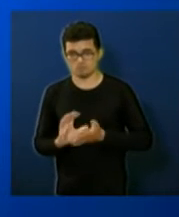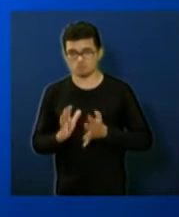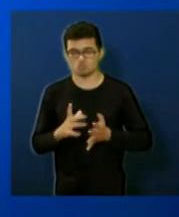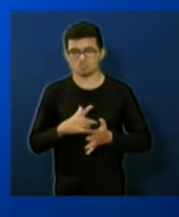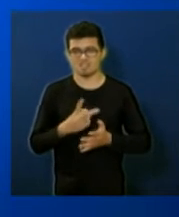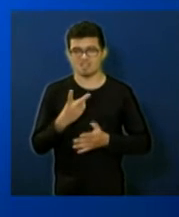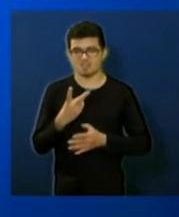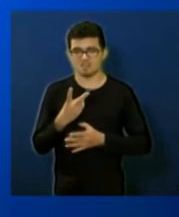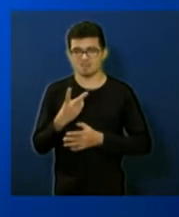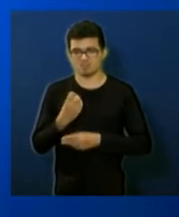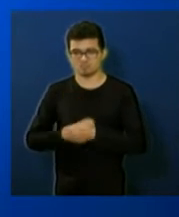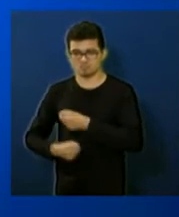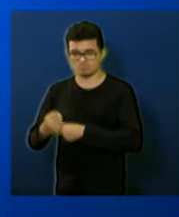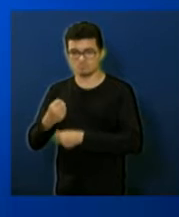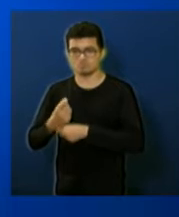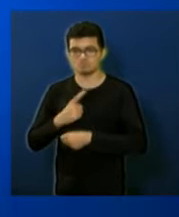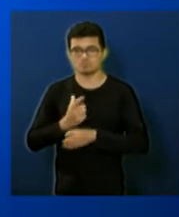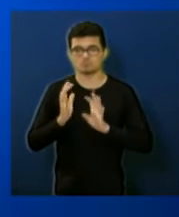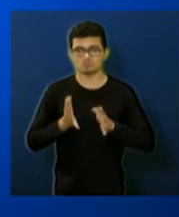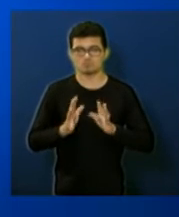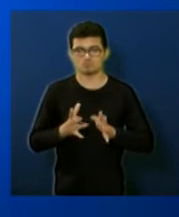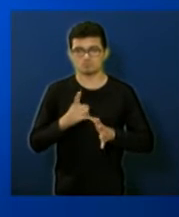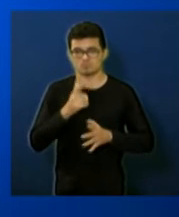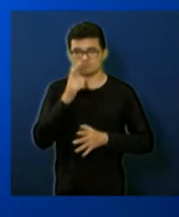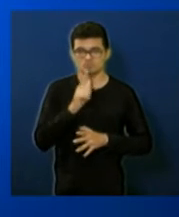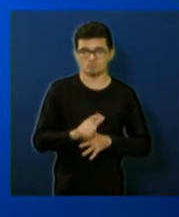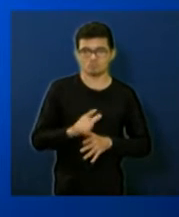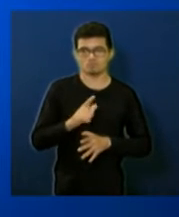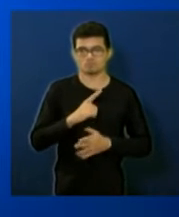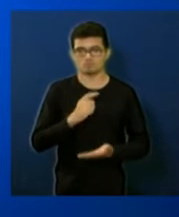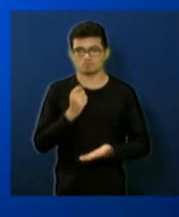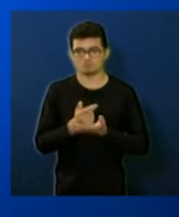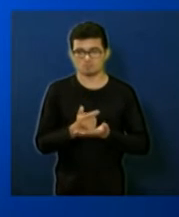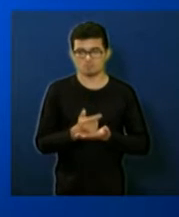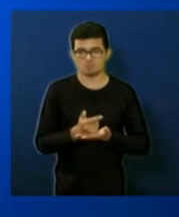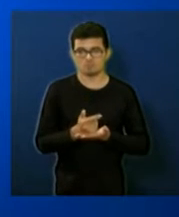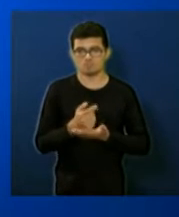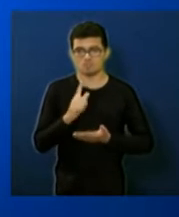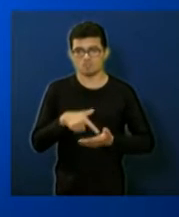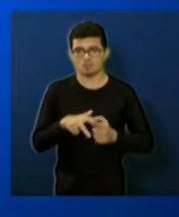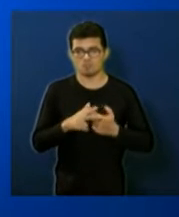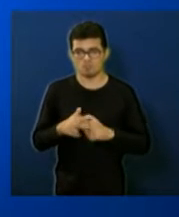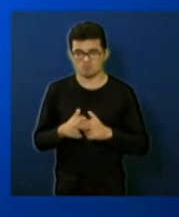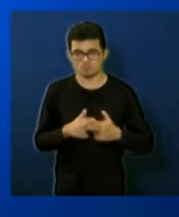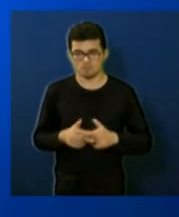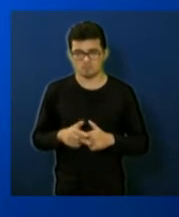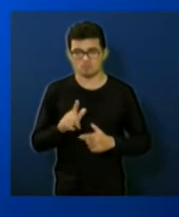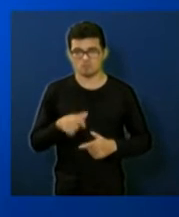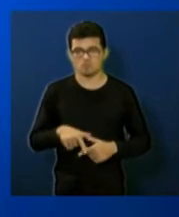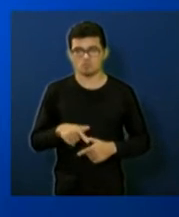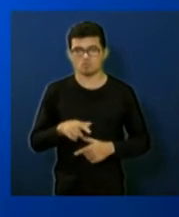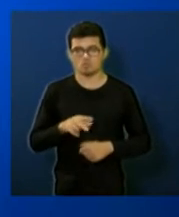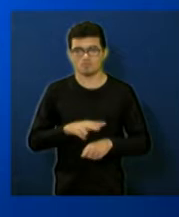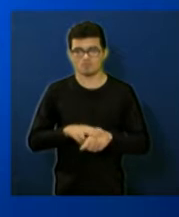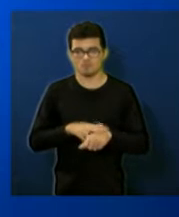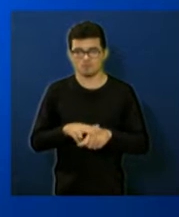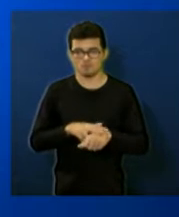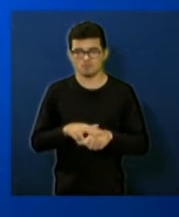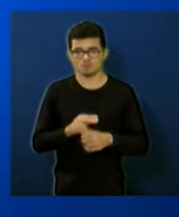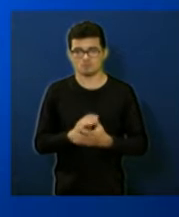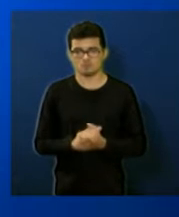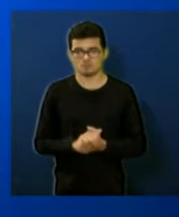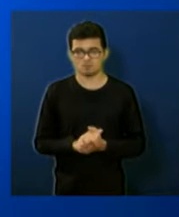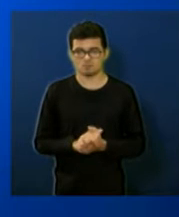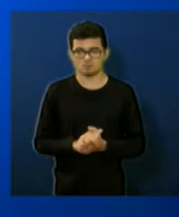últimos dois orçamentos para poder custear a manutenção das áreas verdes e a varrição de vias e logradouros